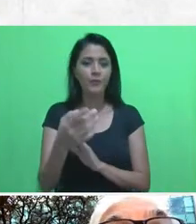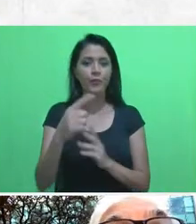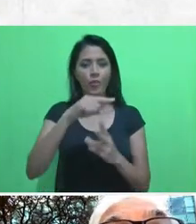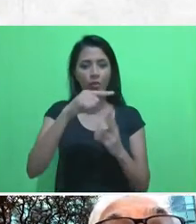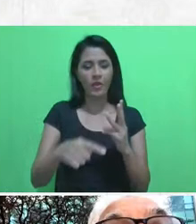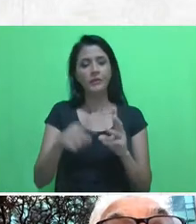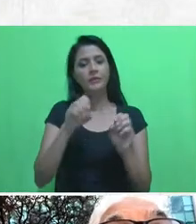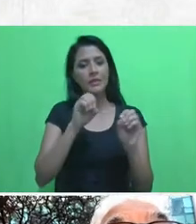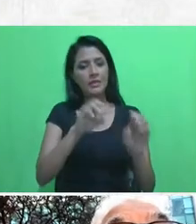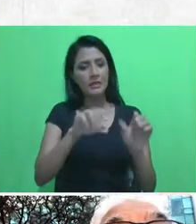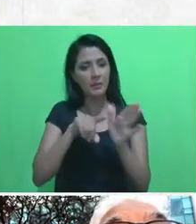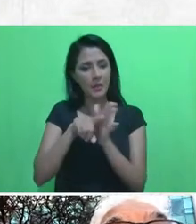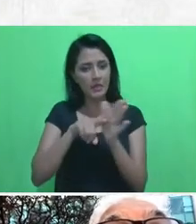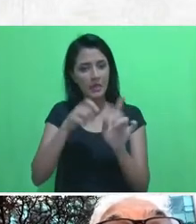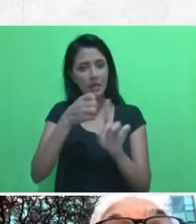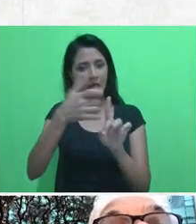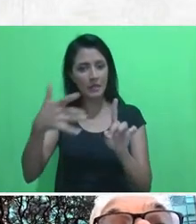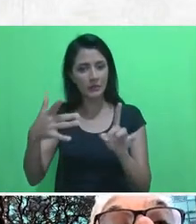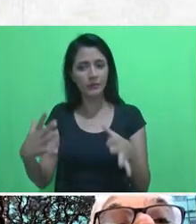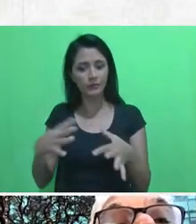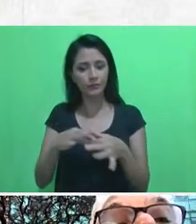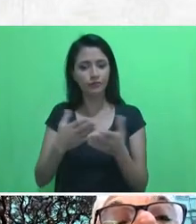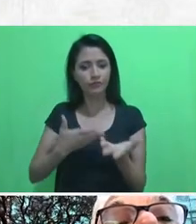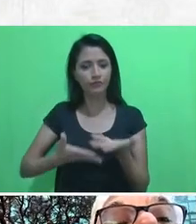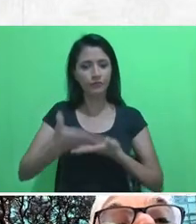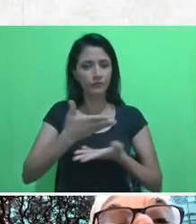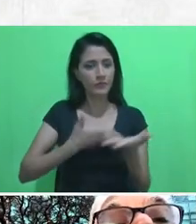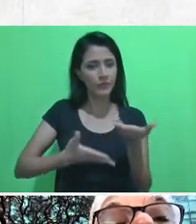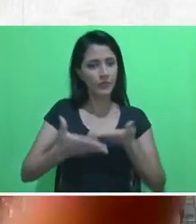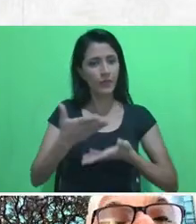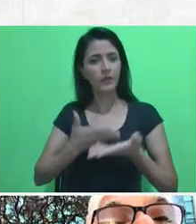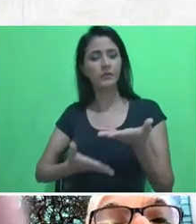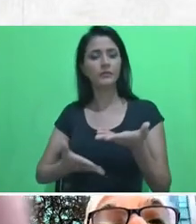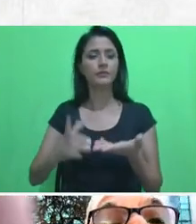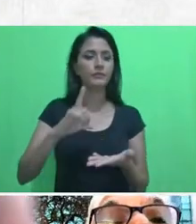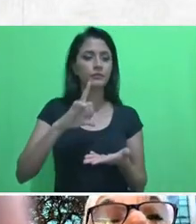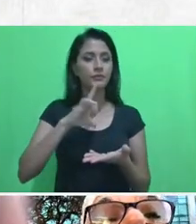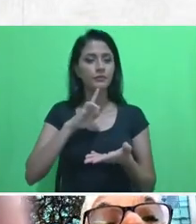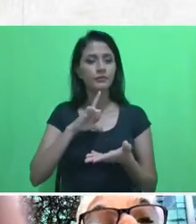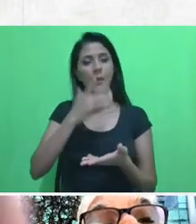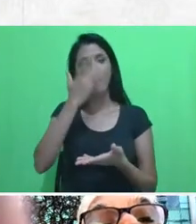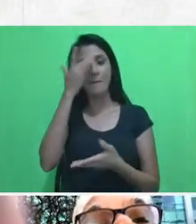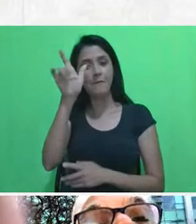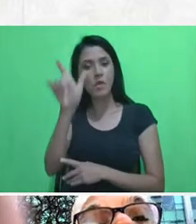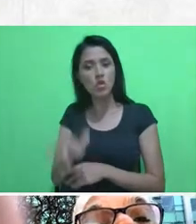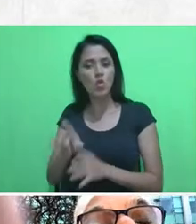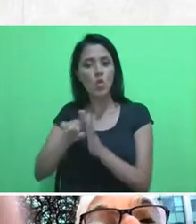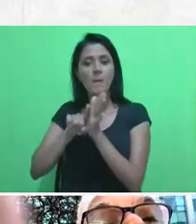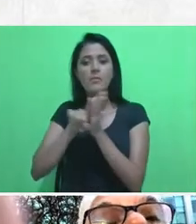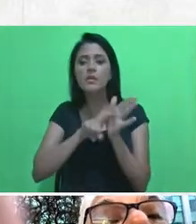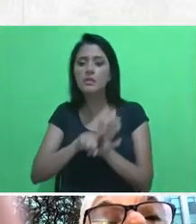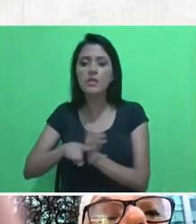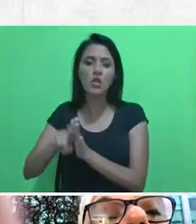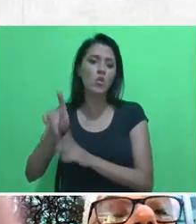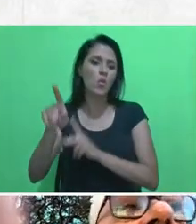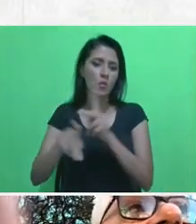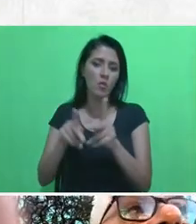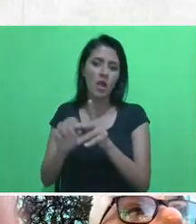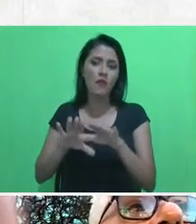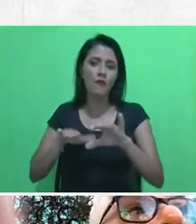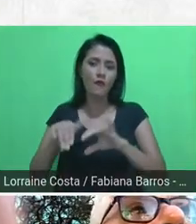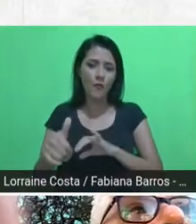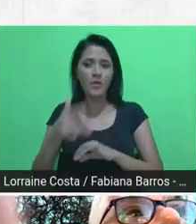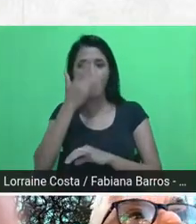articuladas, seria institucional, formação de pesquisadores populares, de pessoas que